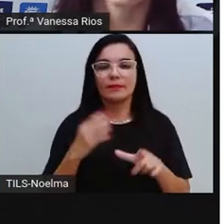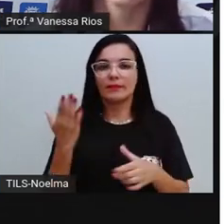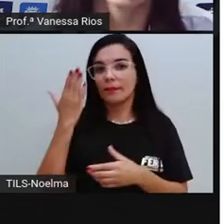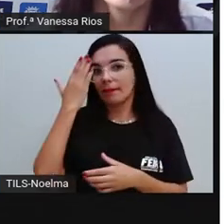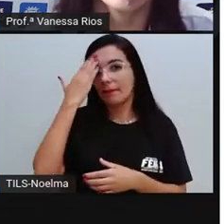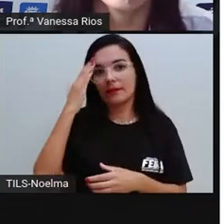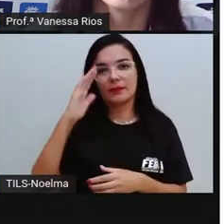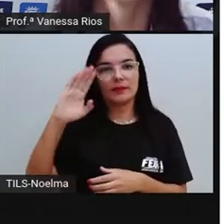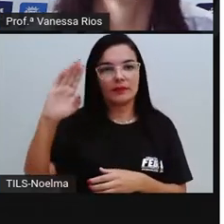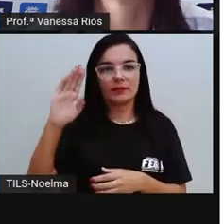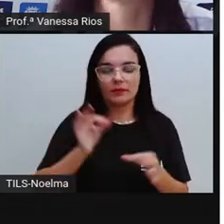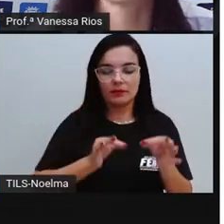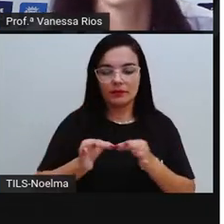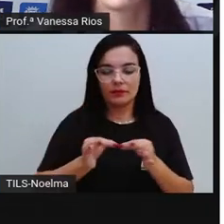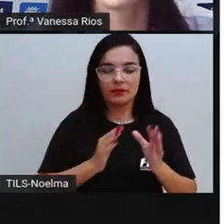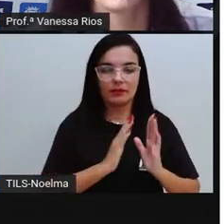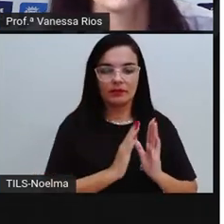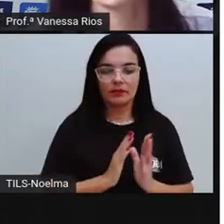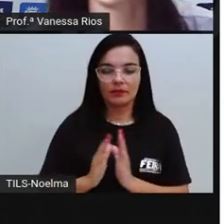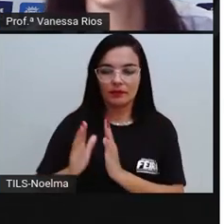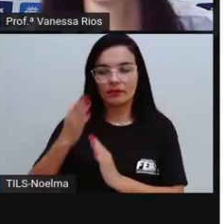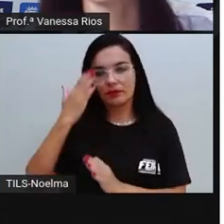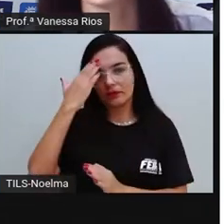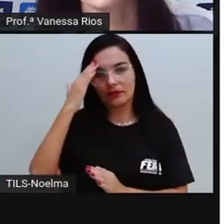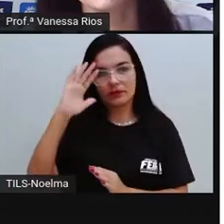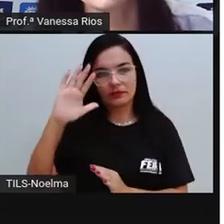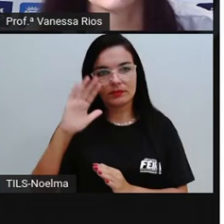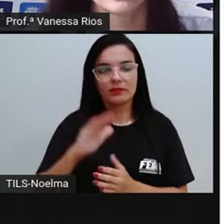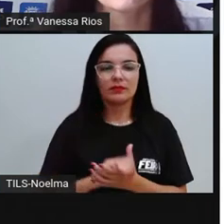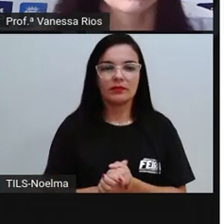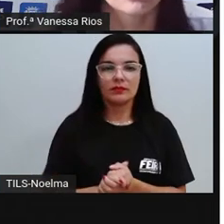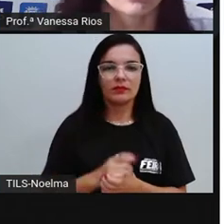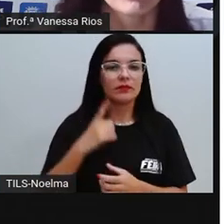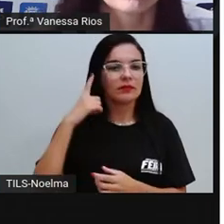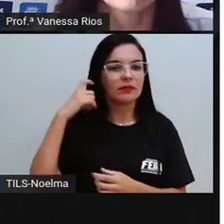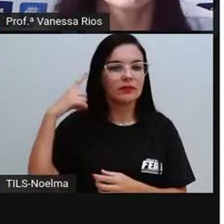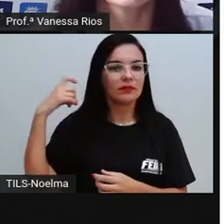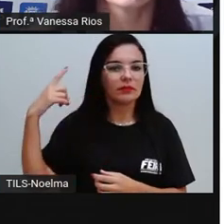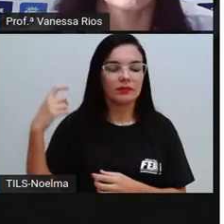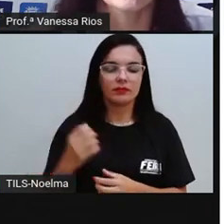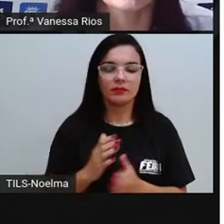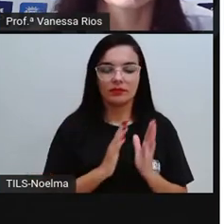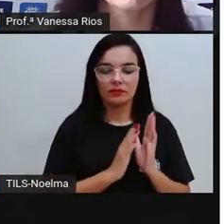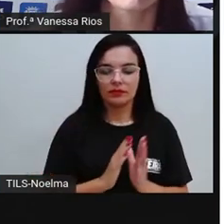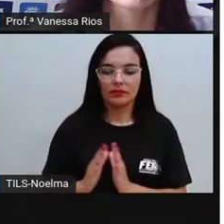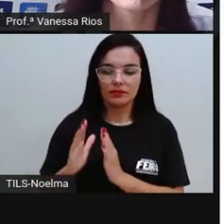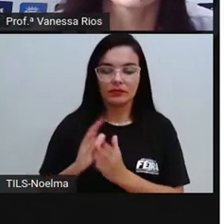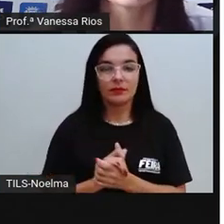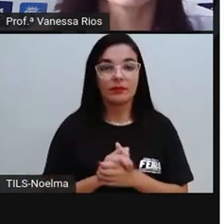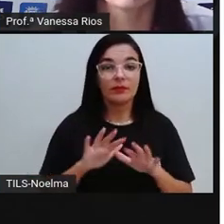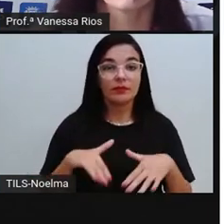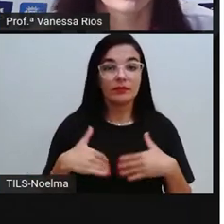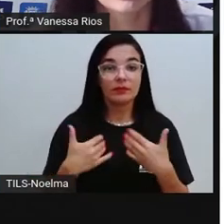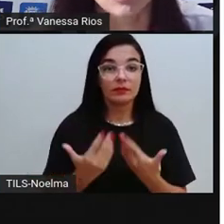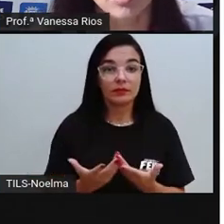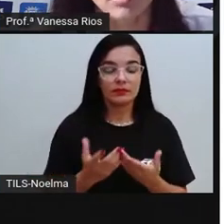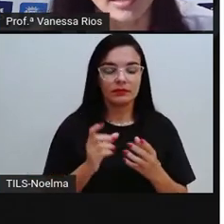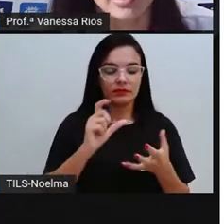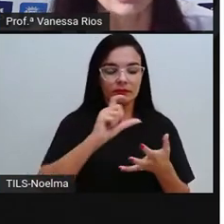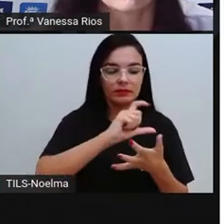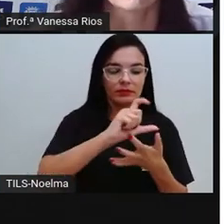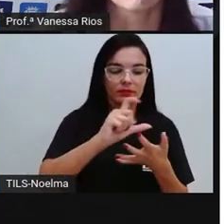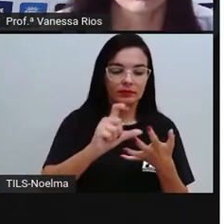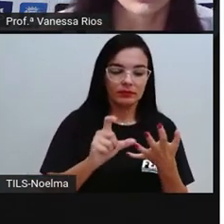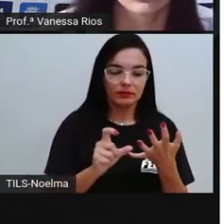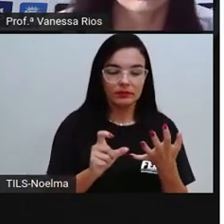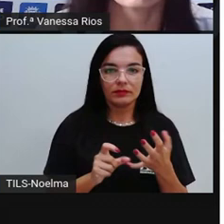dão aí a ordem principal em relação ao som das sílabas. E aí as sílabas podem ser formadas por uma